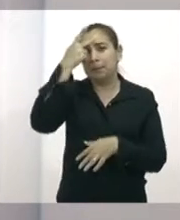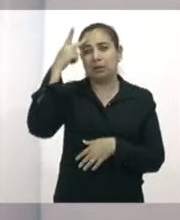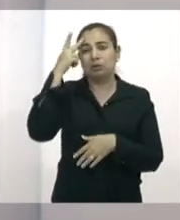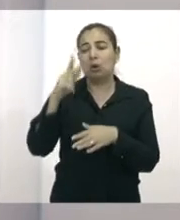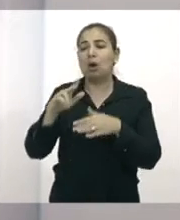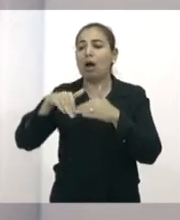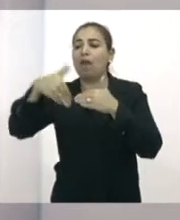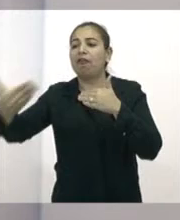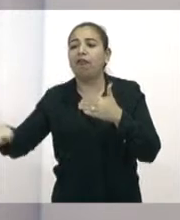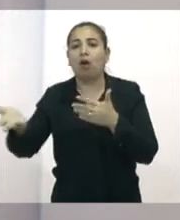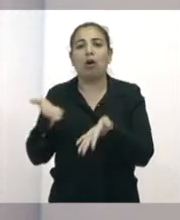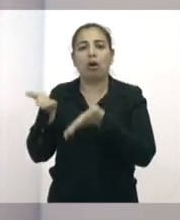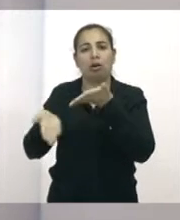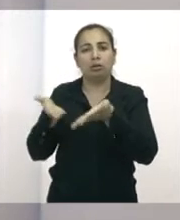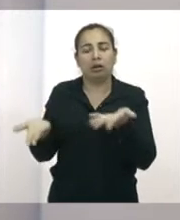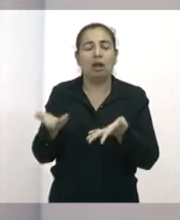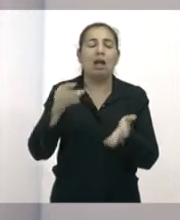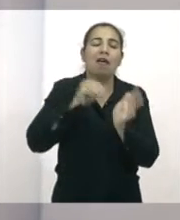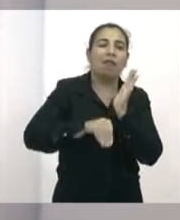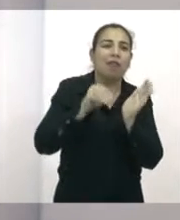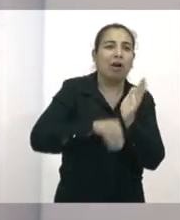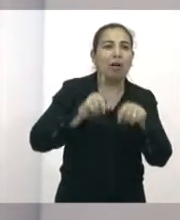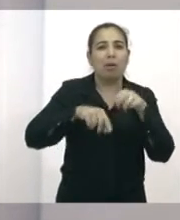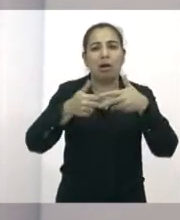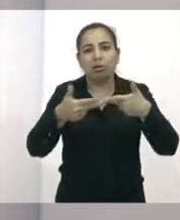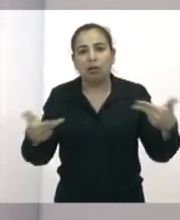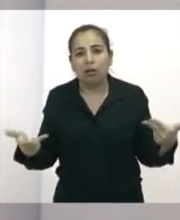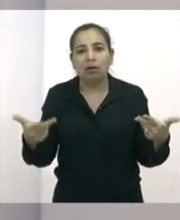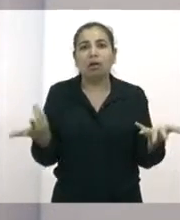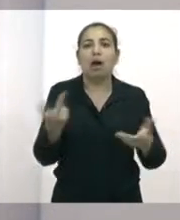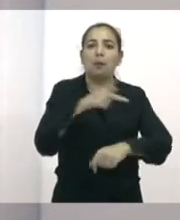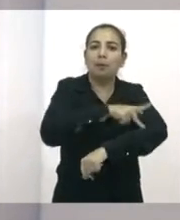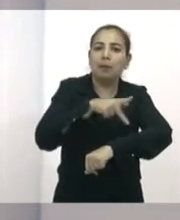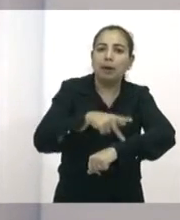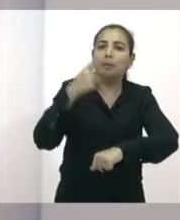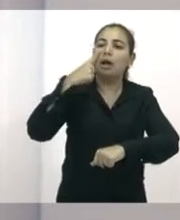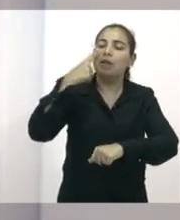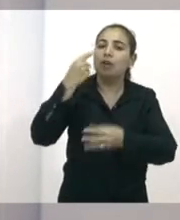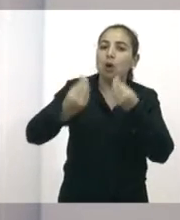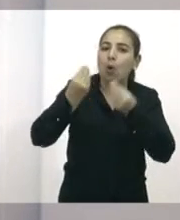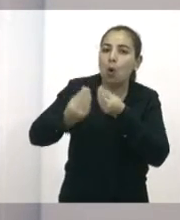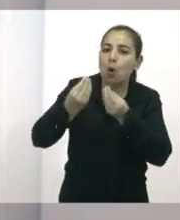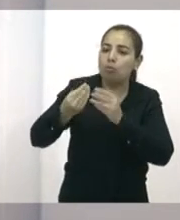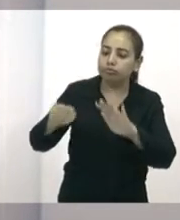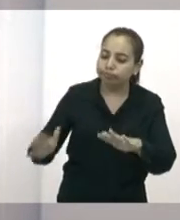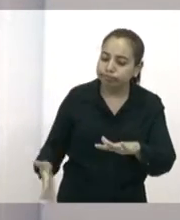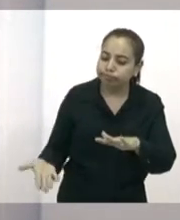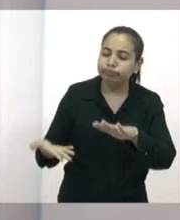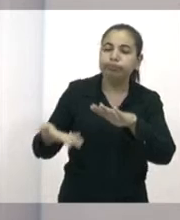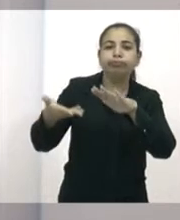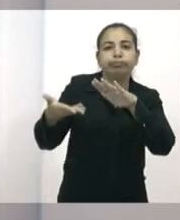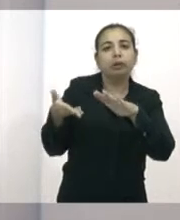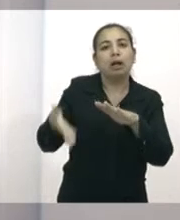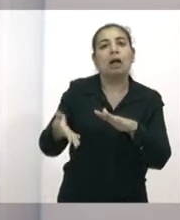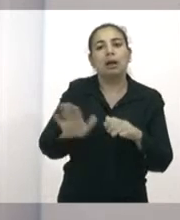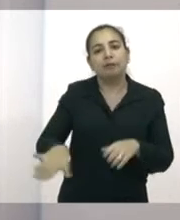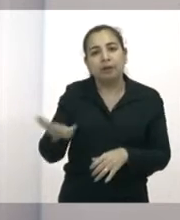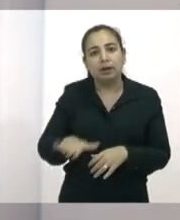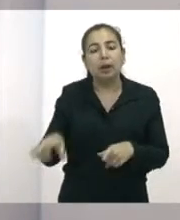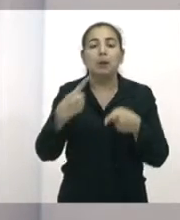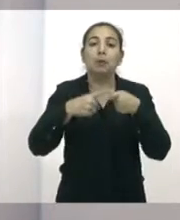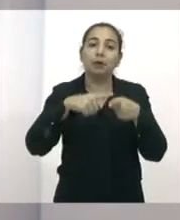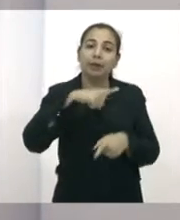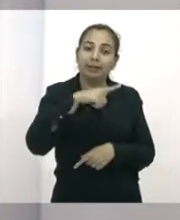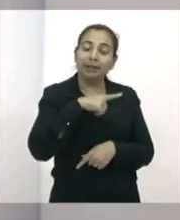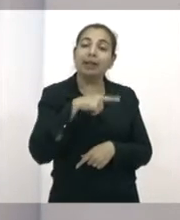profissionais, carência de material pedagógico para poder trabalhar, sobretudo, com as crianças, porque existem os CAPS infantis também